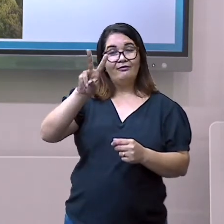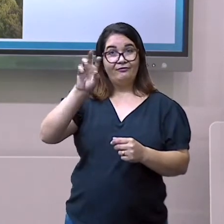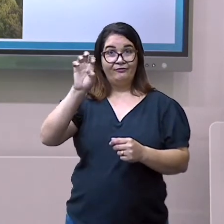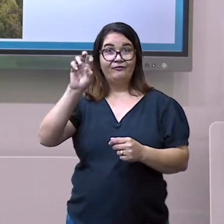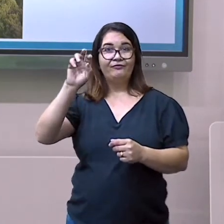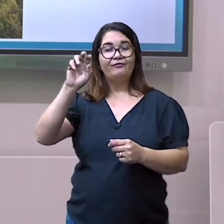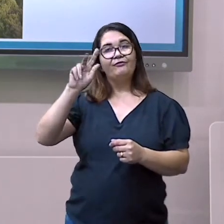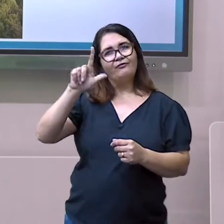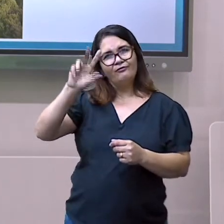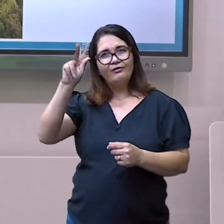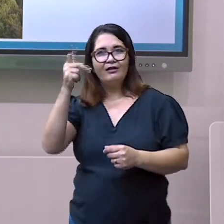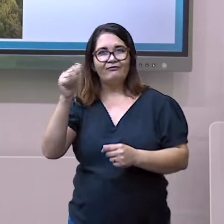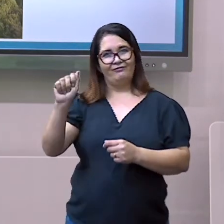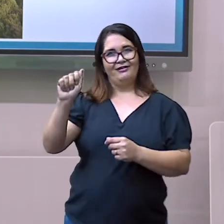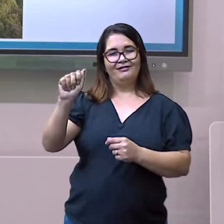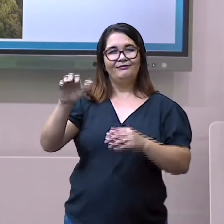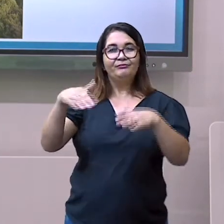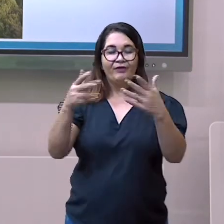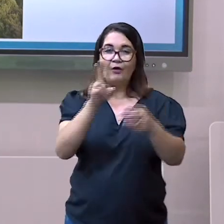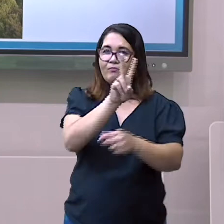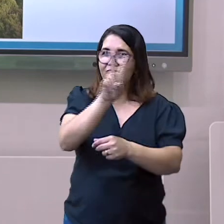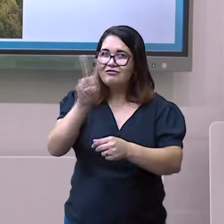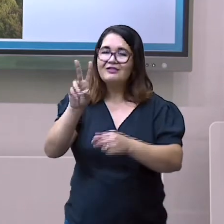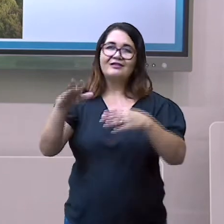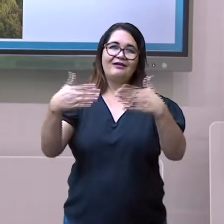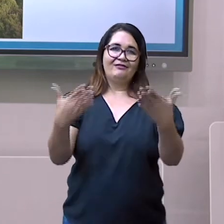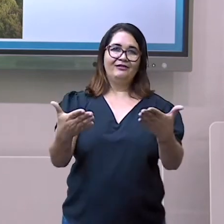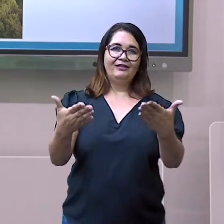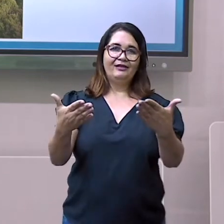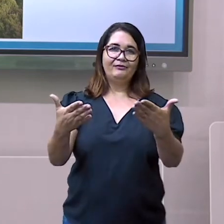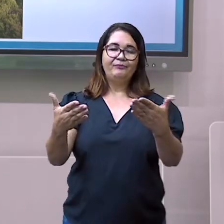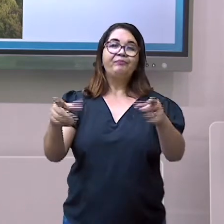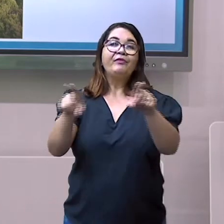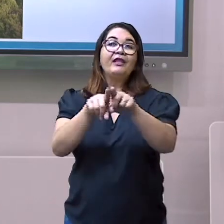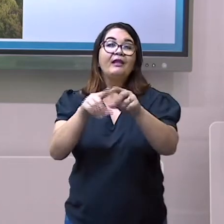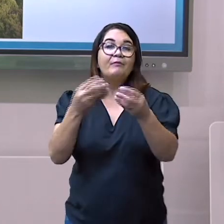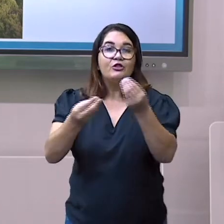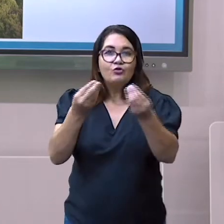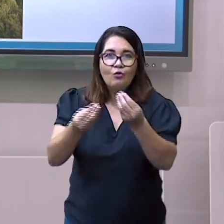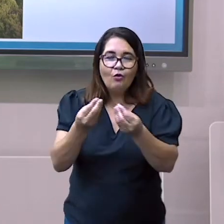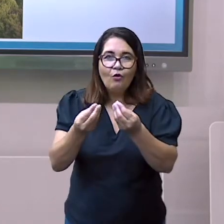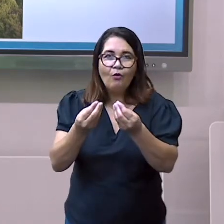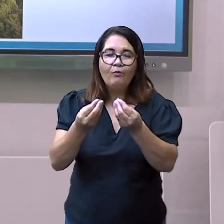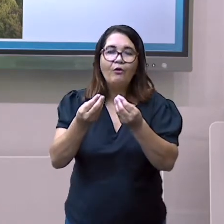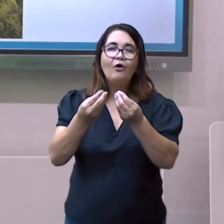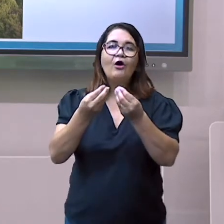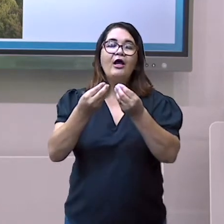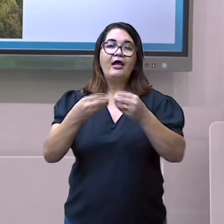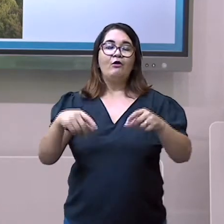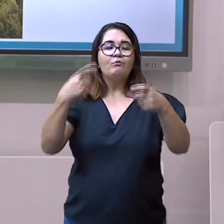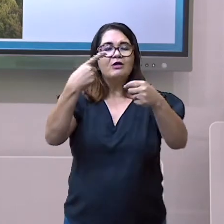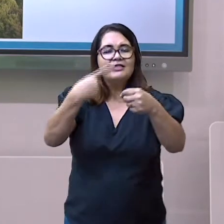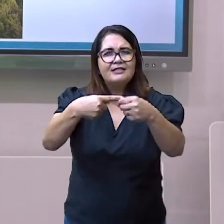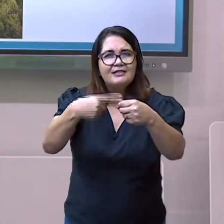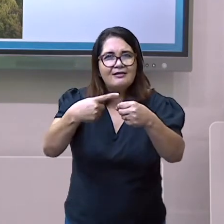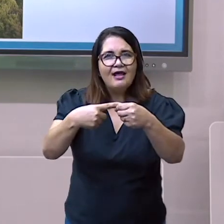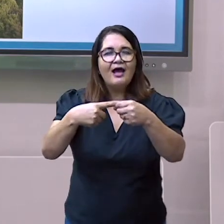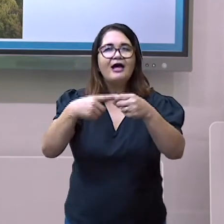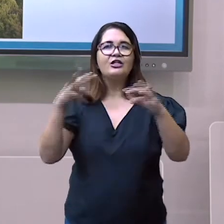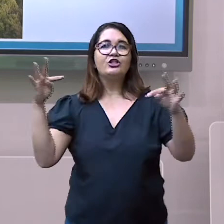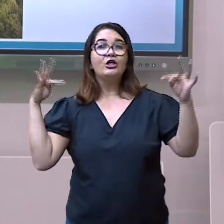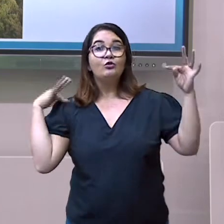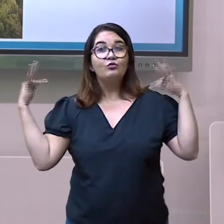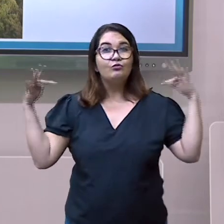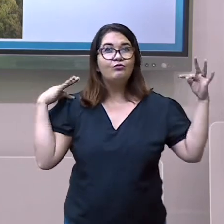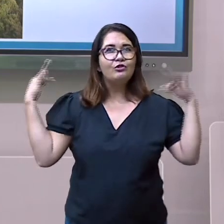1549, quando foi transferida para Vitória. O município passou a ter o nome